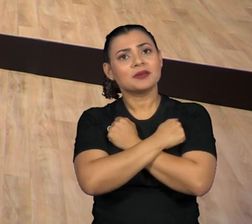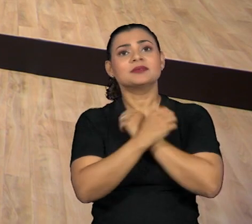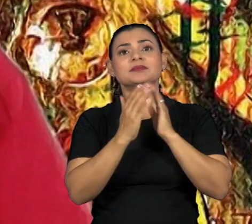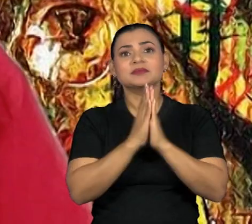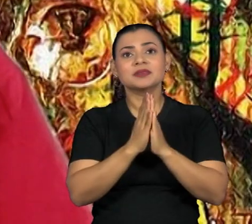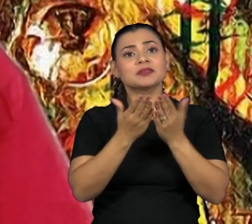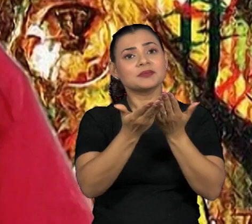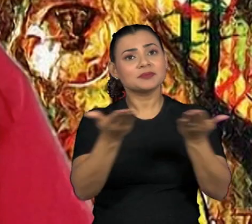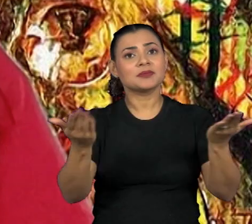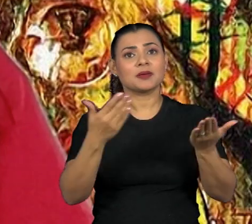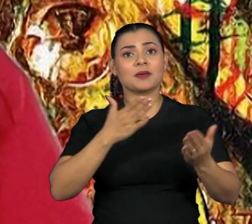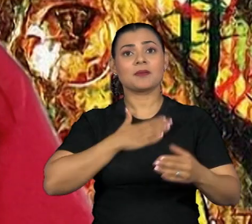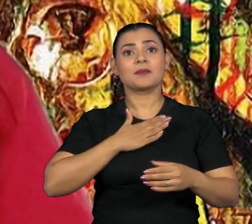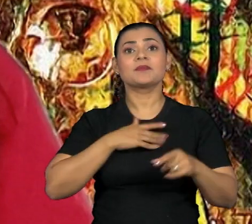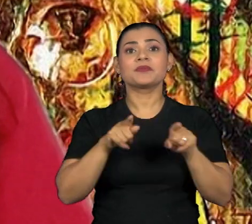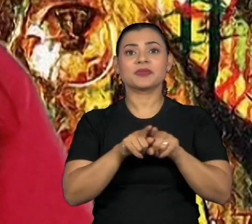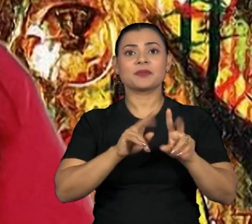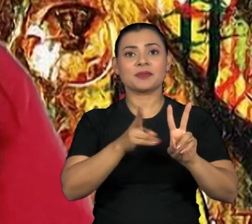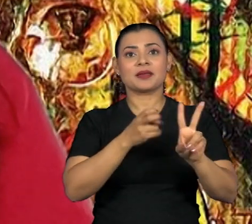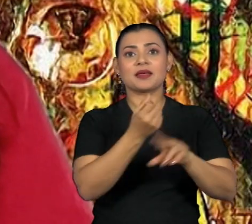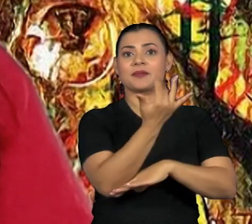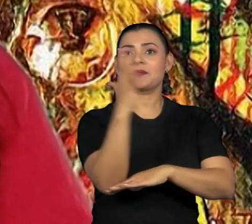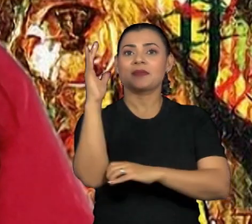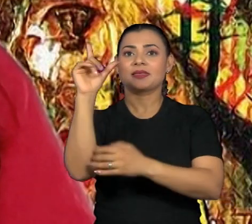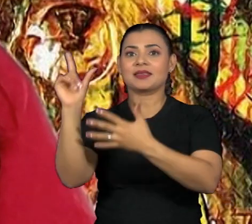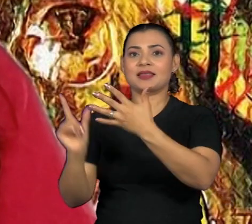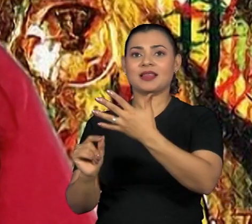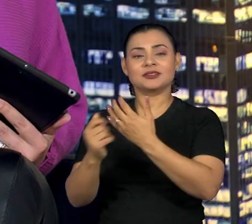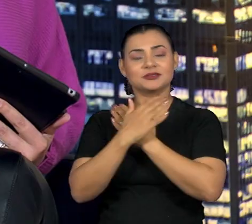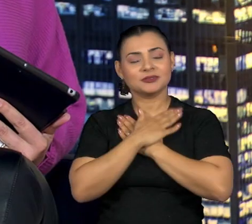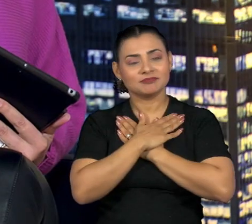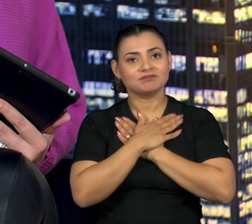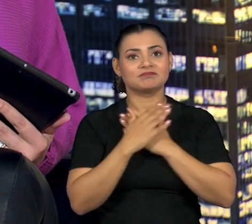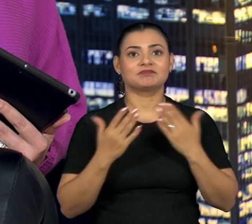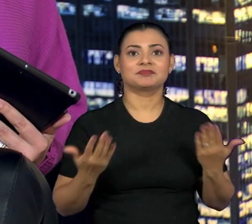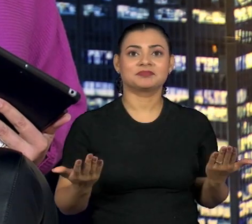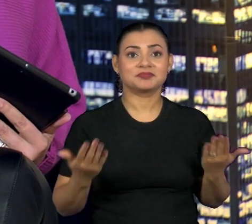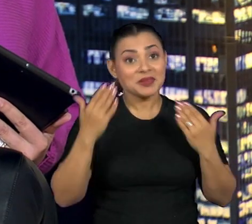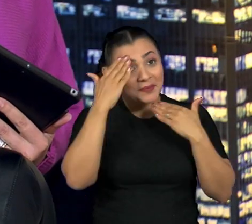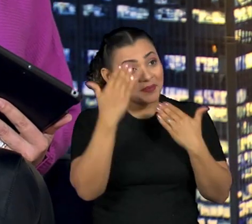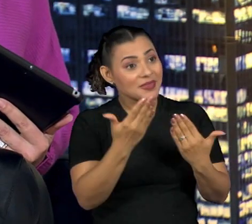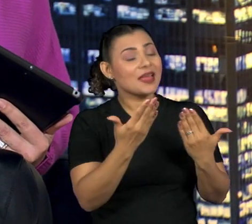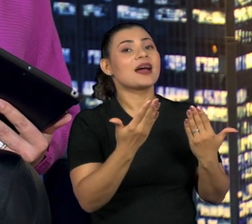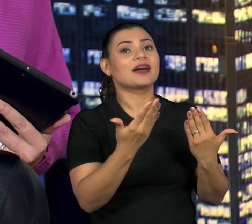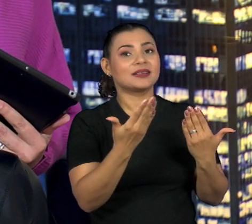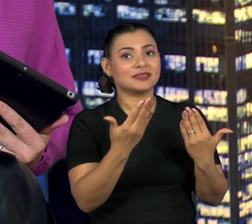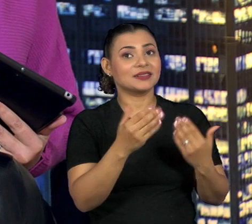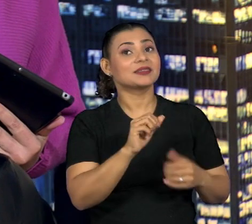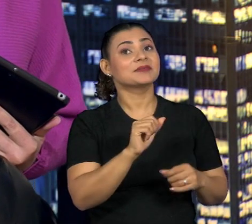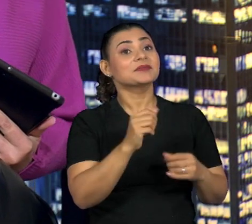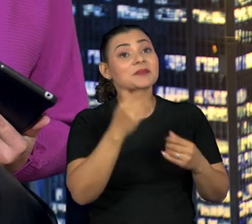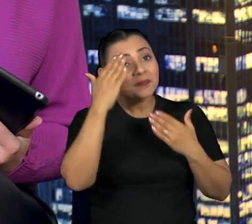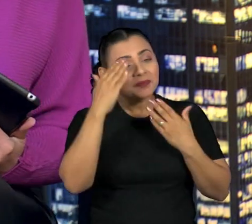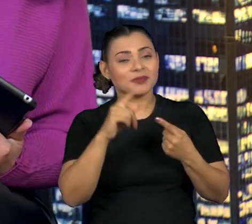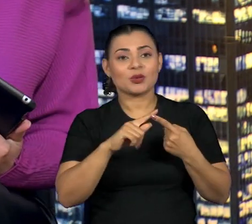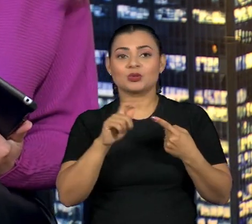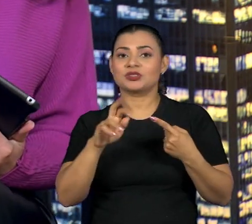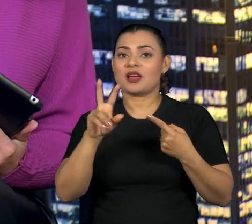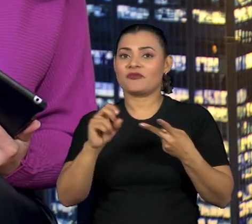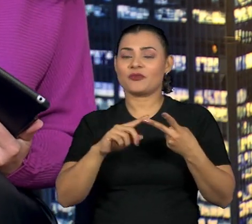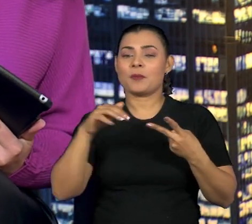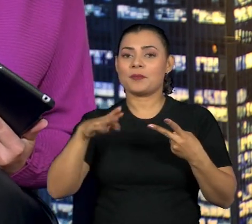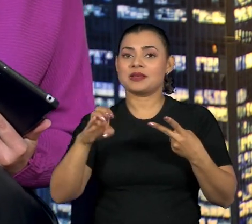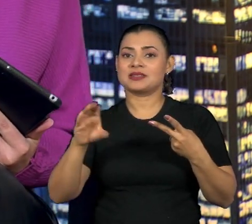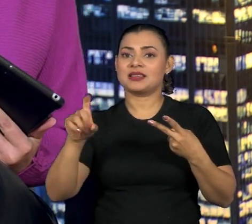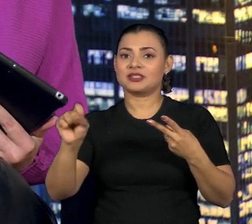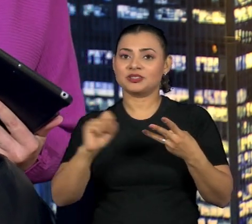salve o meu bioma da Mata Atlântica. Maravilha. Shirley, Mercedes, Gustavo, muito obrigada pela